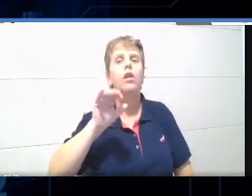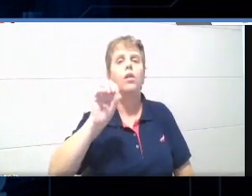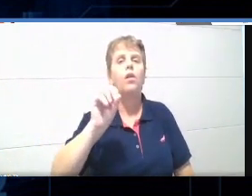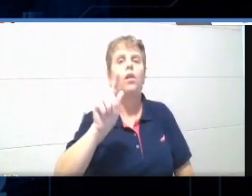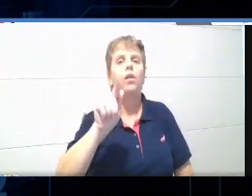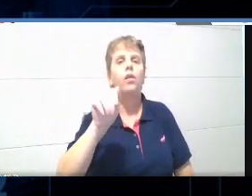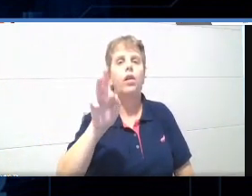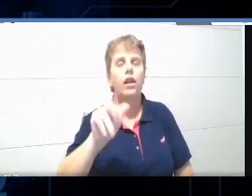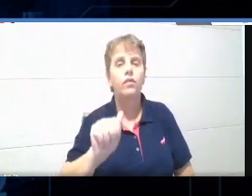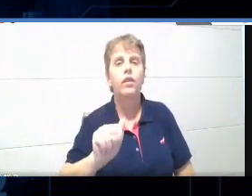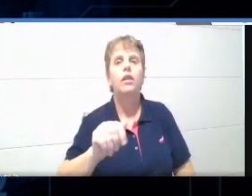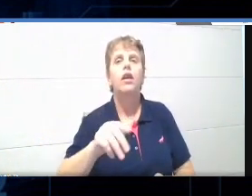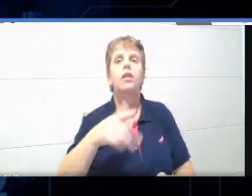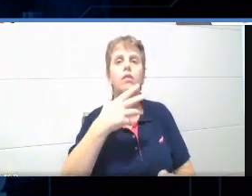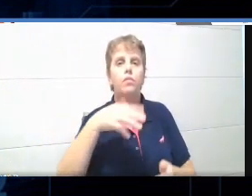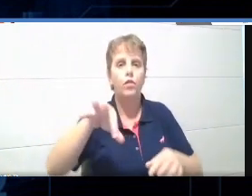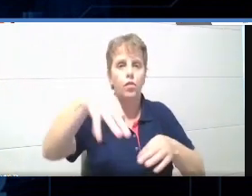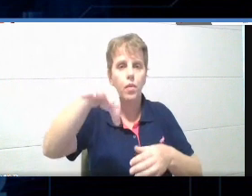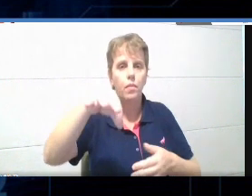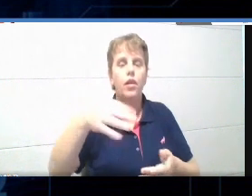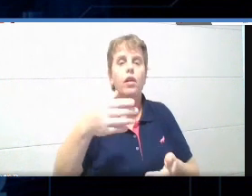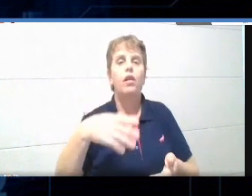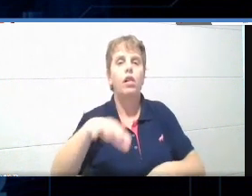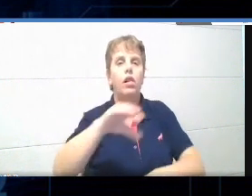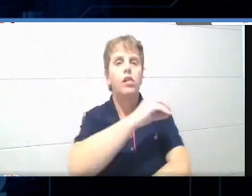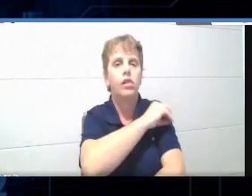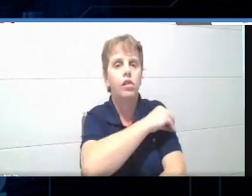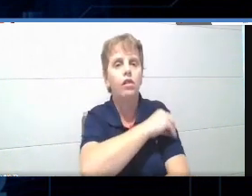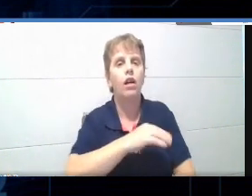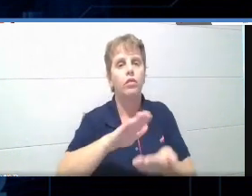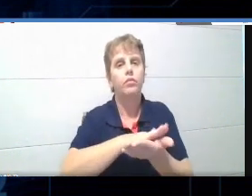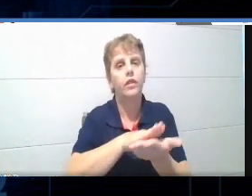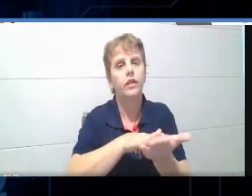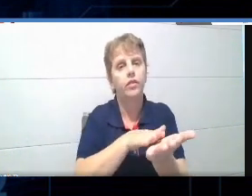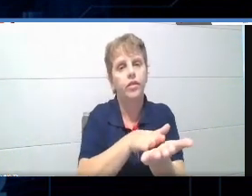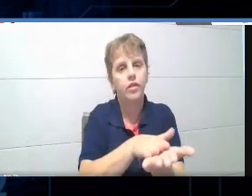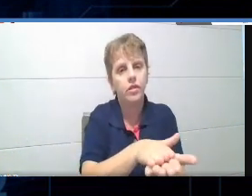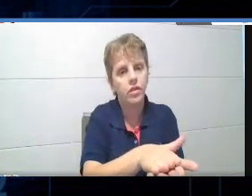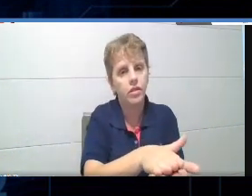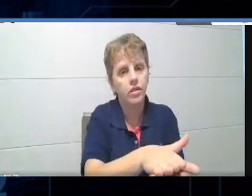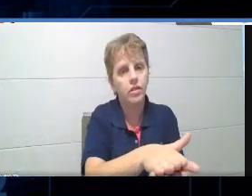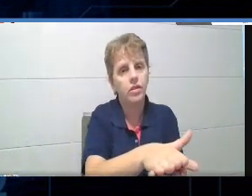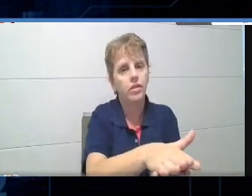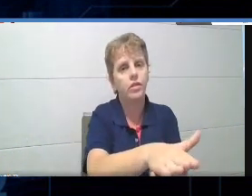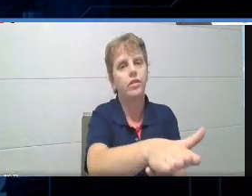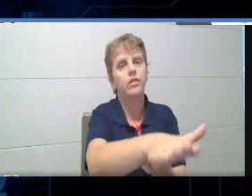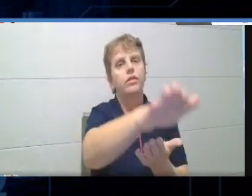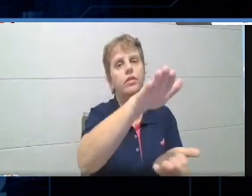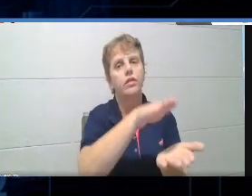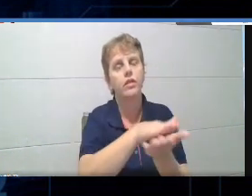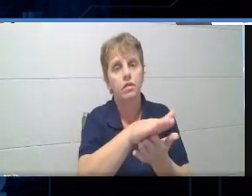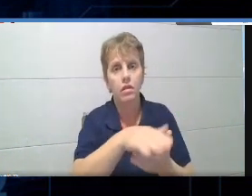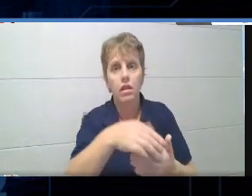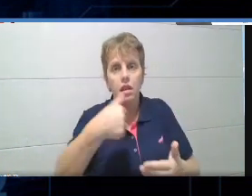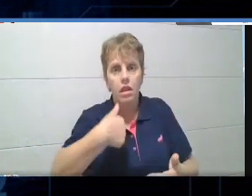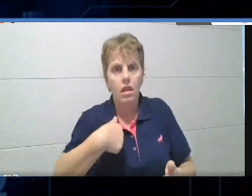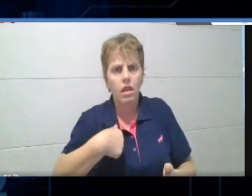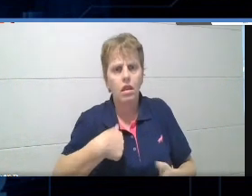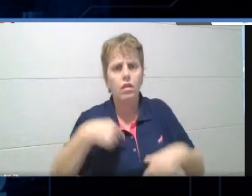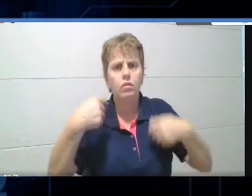álcool, não é verdade? Eu sou da época do mimiógrafo, gente, entende? E aí, eu tive que me ressignificar, tive que